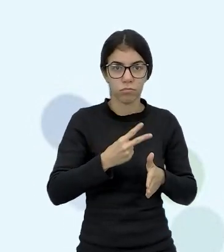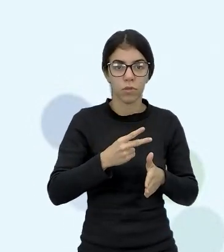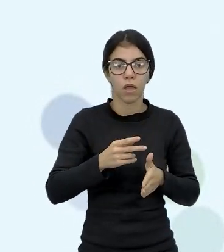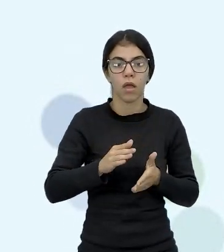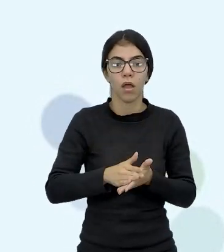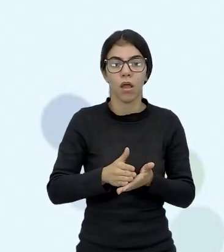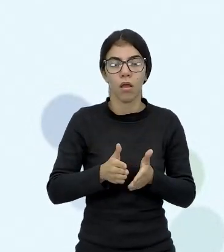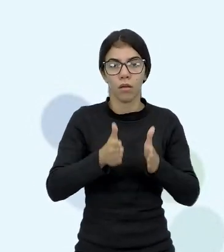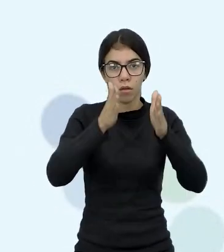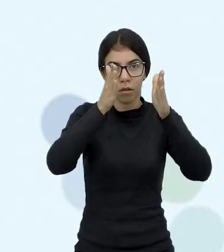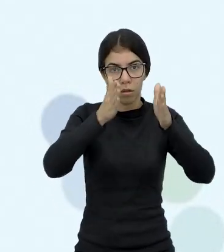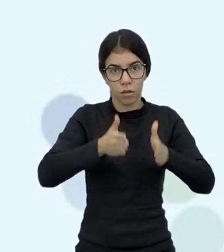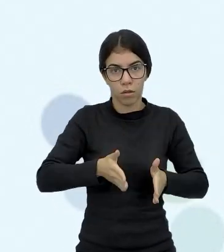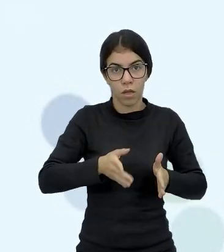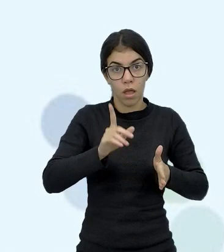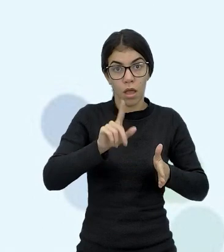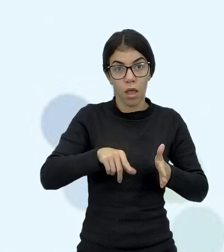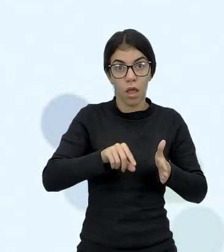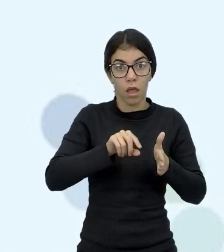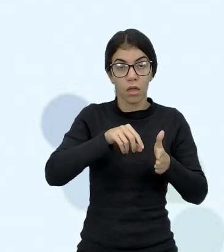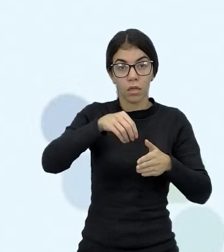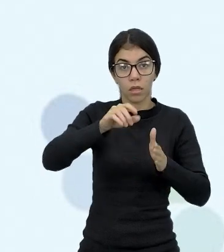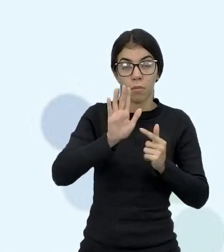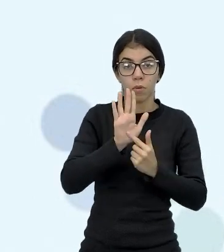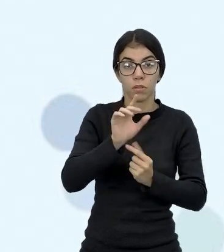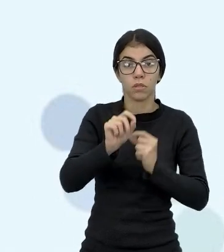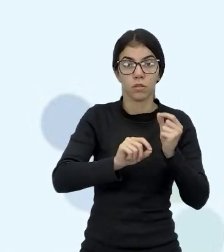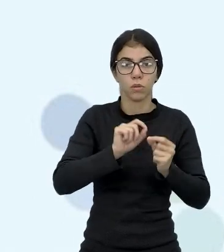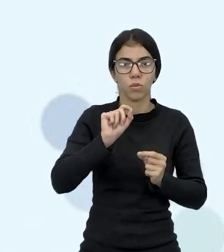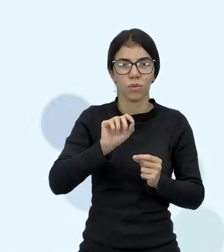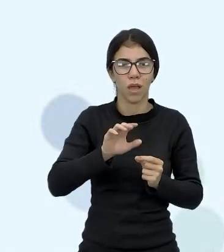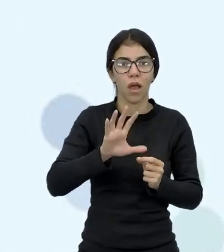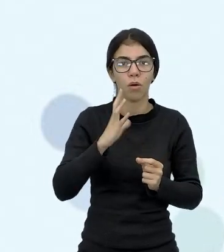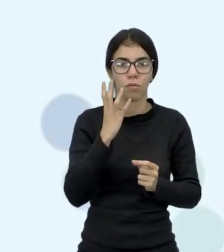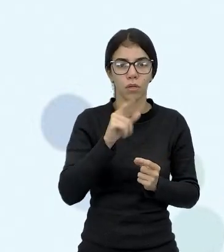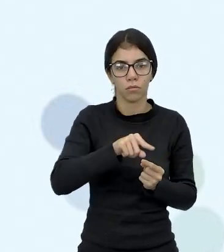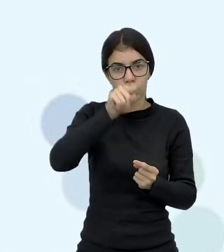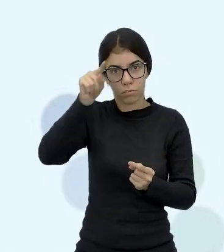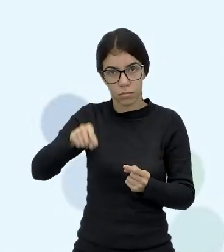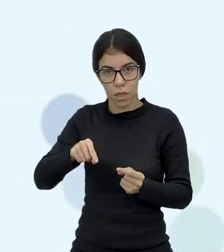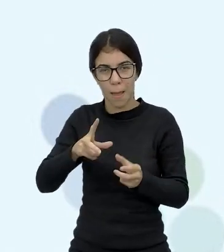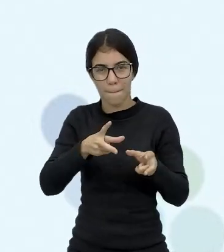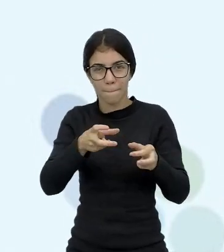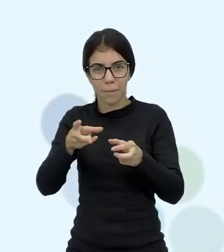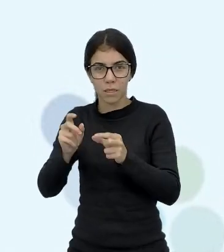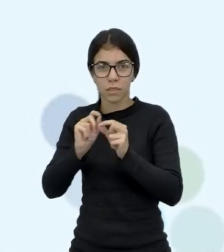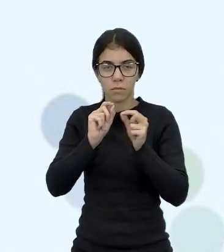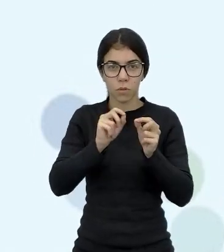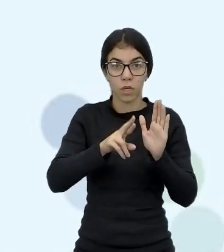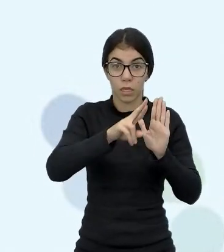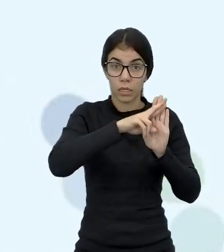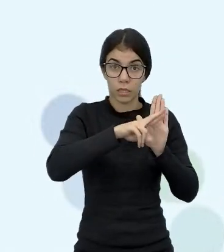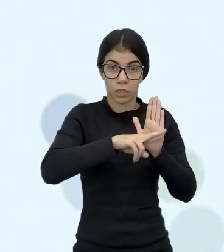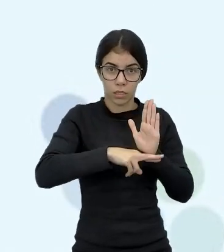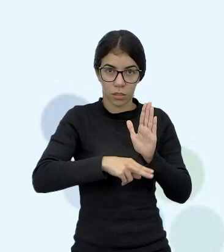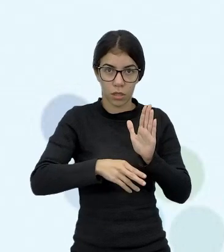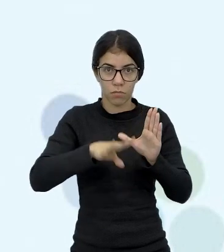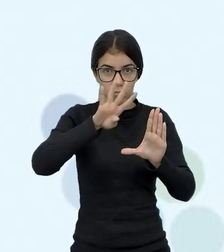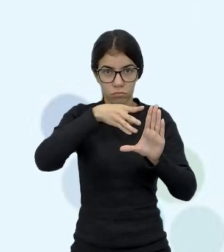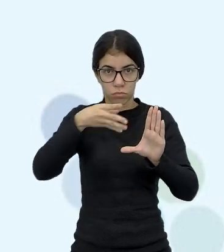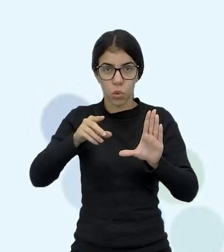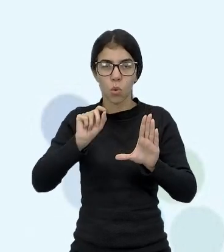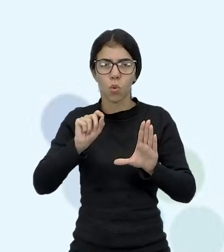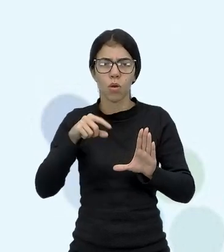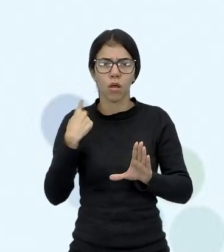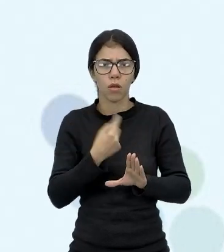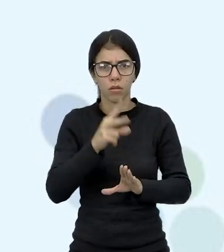cada lado da cena, tá indicando o que acontece nessa cena. Perceba que esse roteiro lembra muito